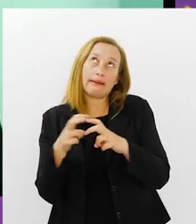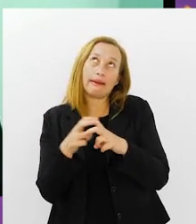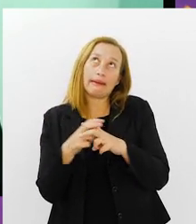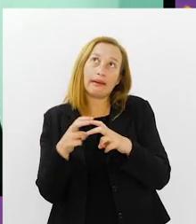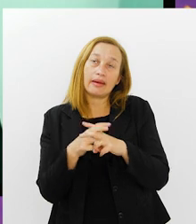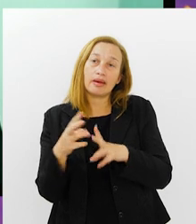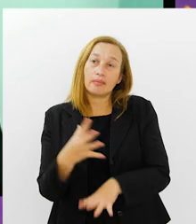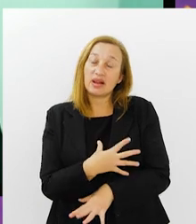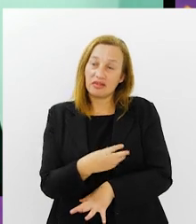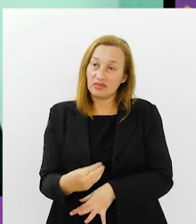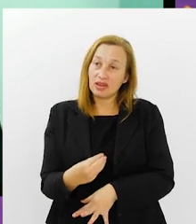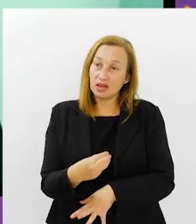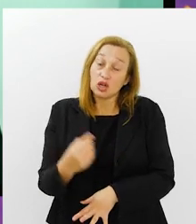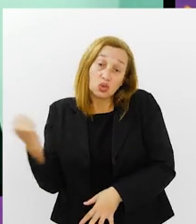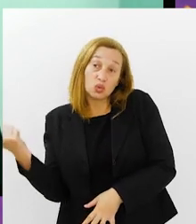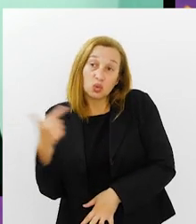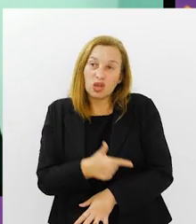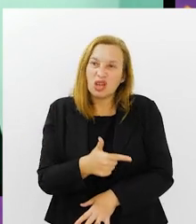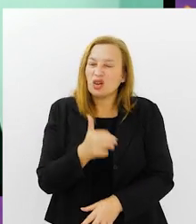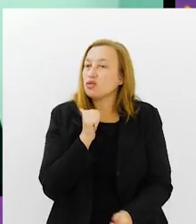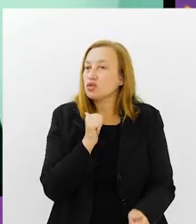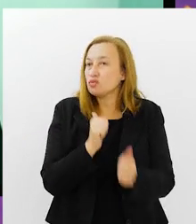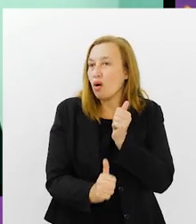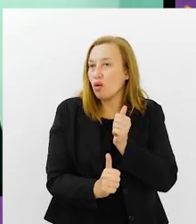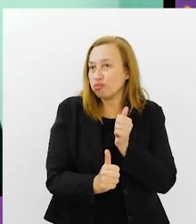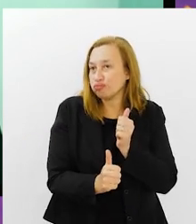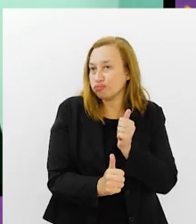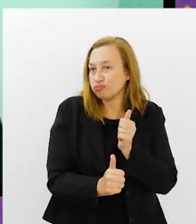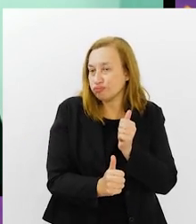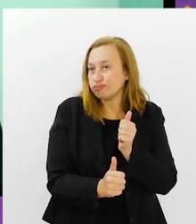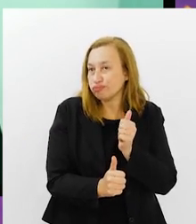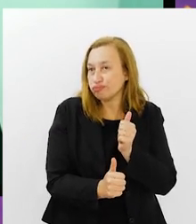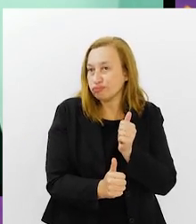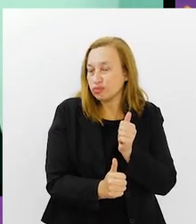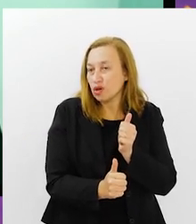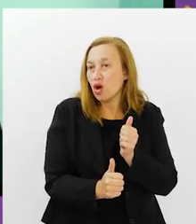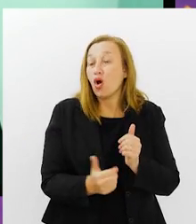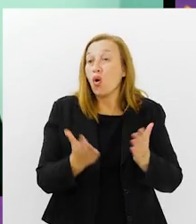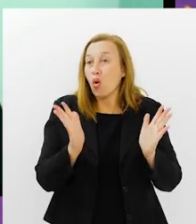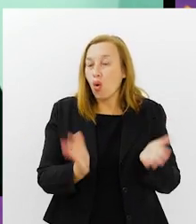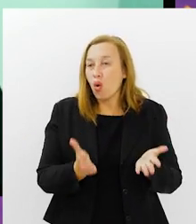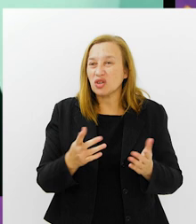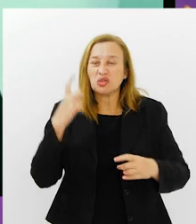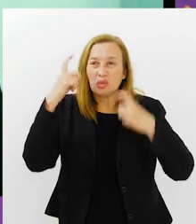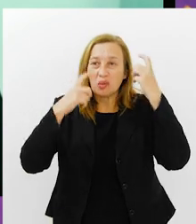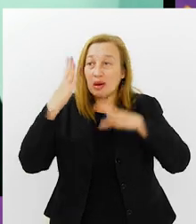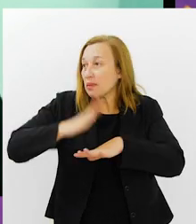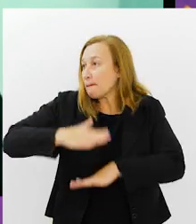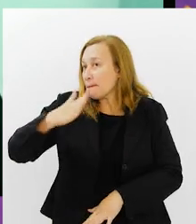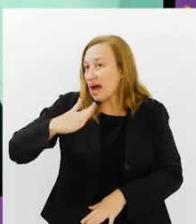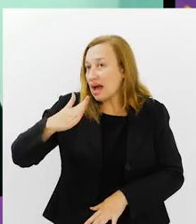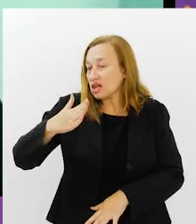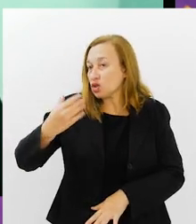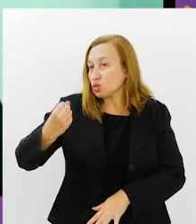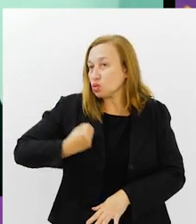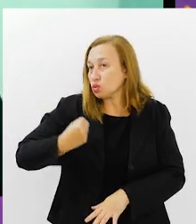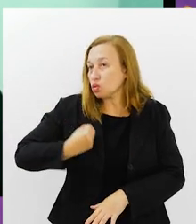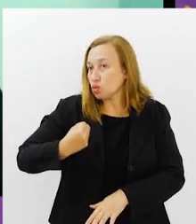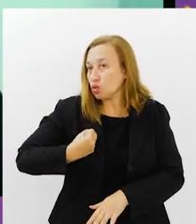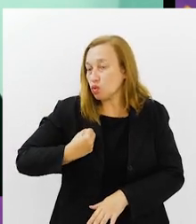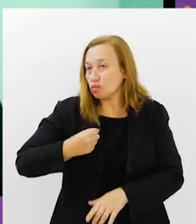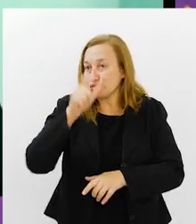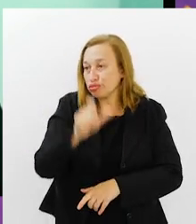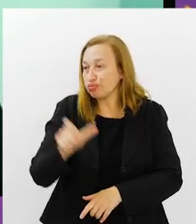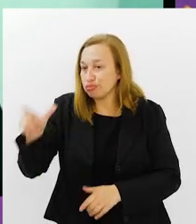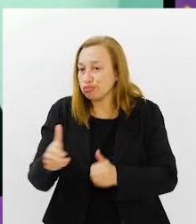filha, do que jogar futebol, Rui. Os caras hoje estão mais preocupados com o